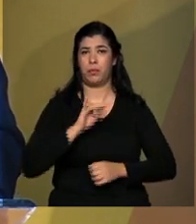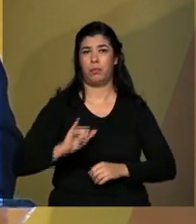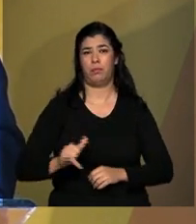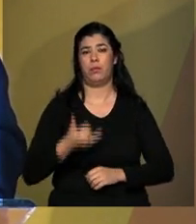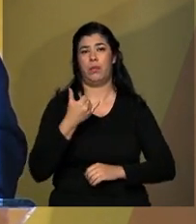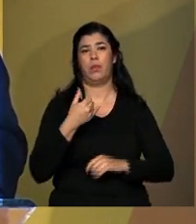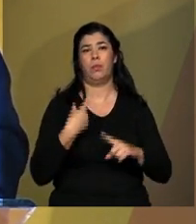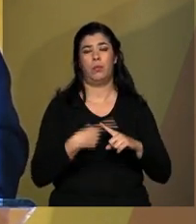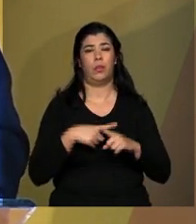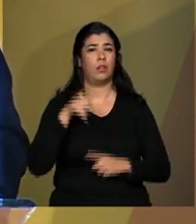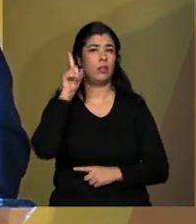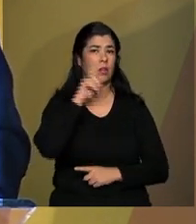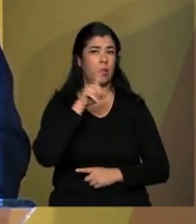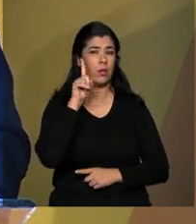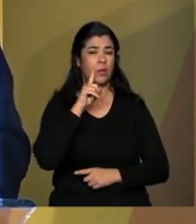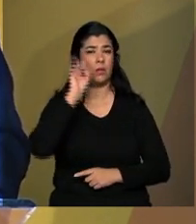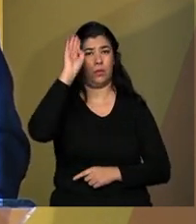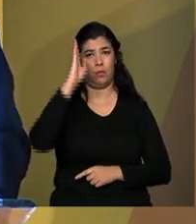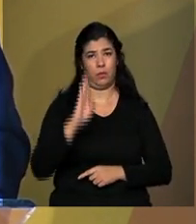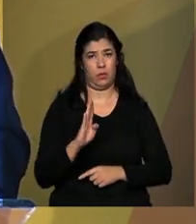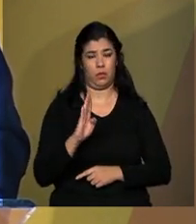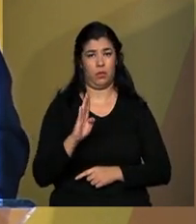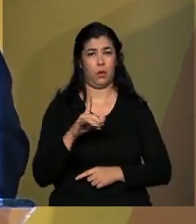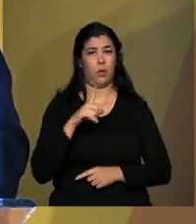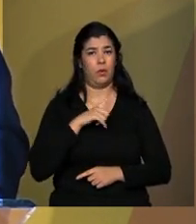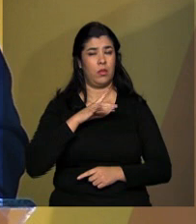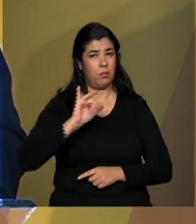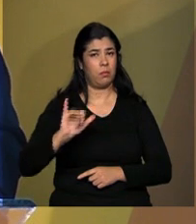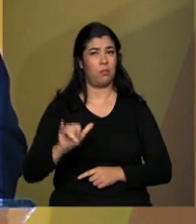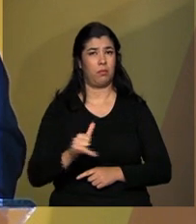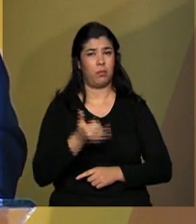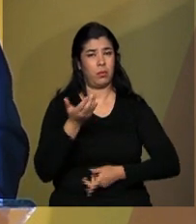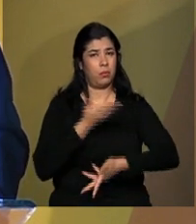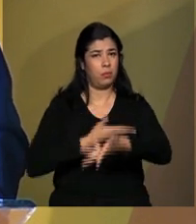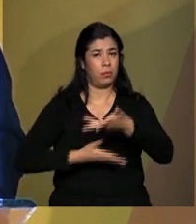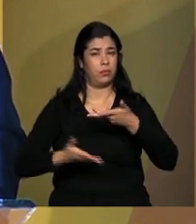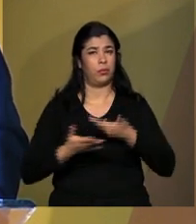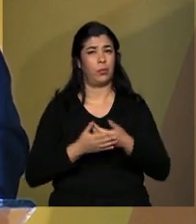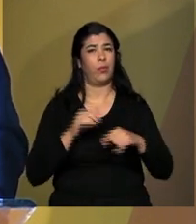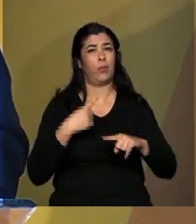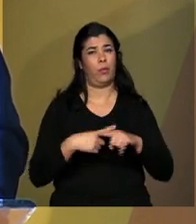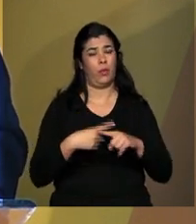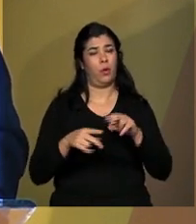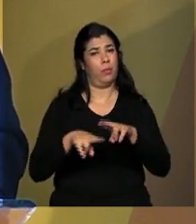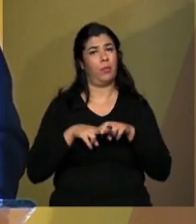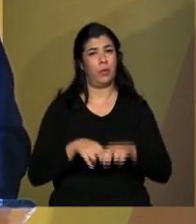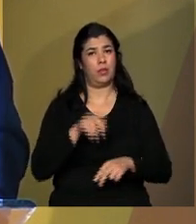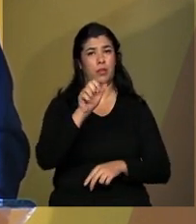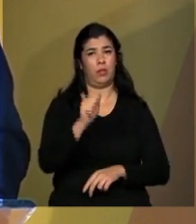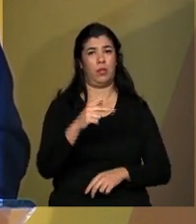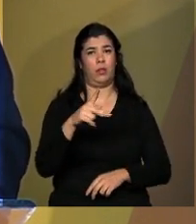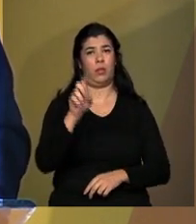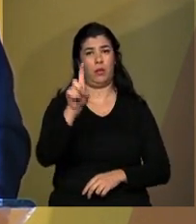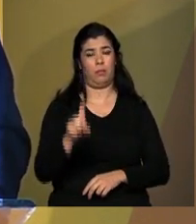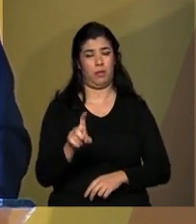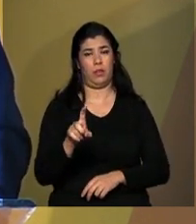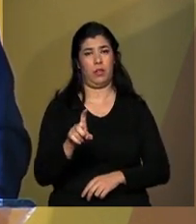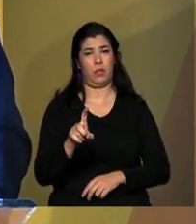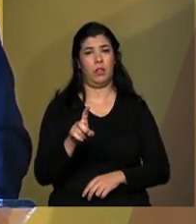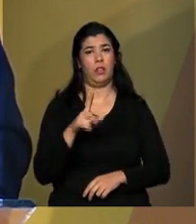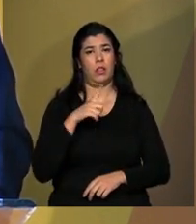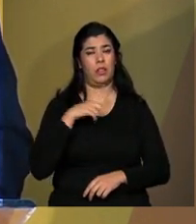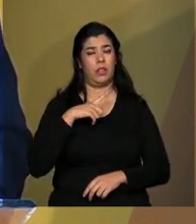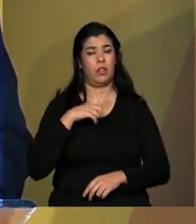Unidos e o Brasil têm muitas dessas oportunidades. A Apex Brasil está pronto para tirar proveito dessas